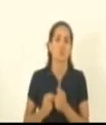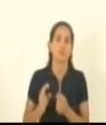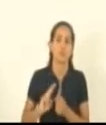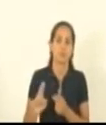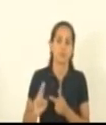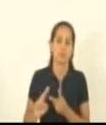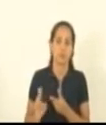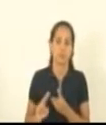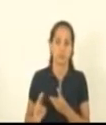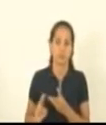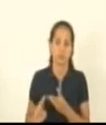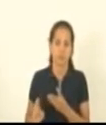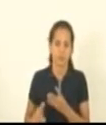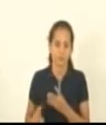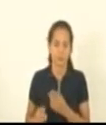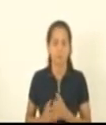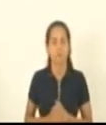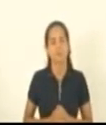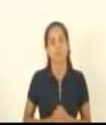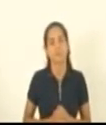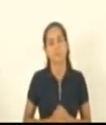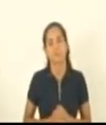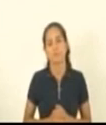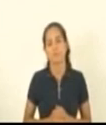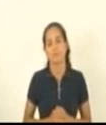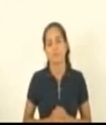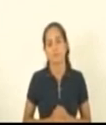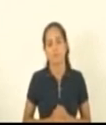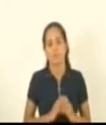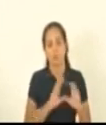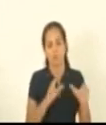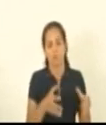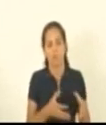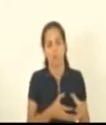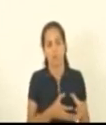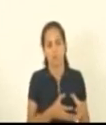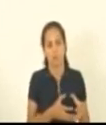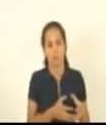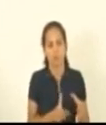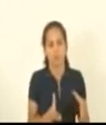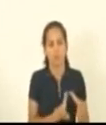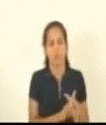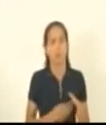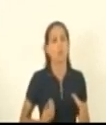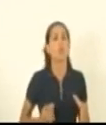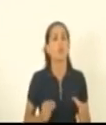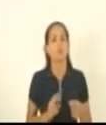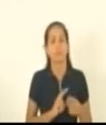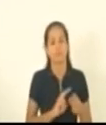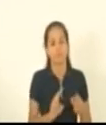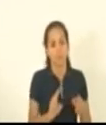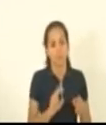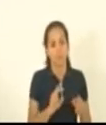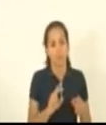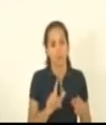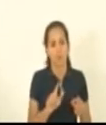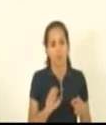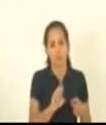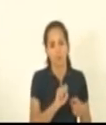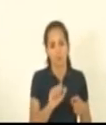Hoffman Engenheiro Zé Esmeralda e Lucas Polese Comissão de Assistência Social Titulares Raquel Lessa